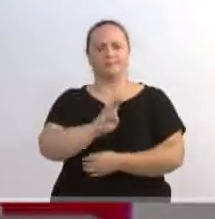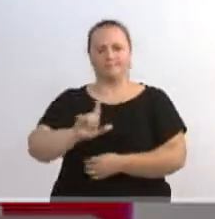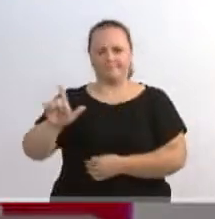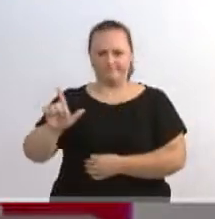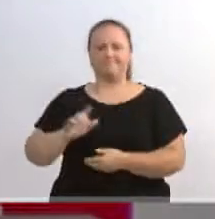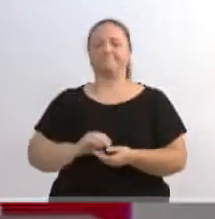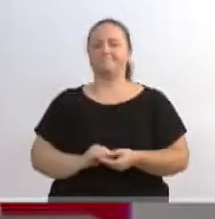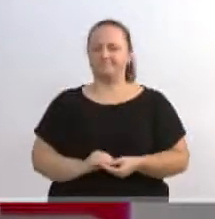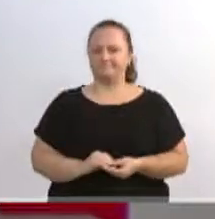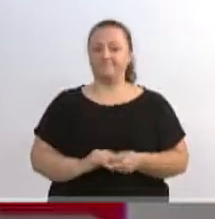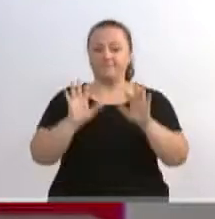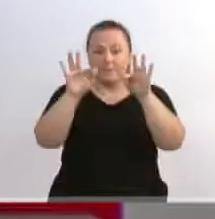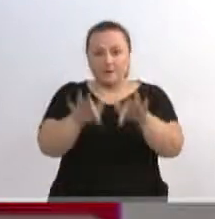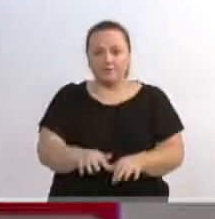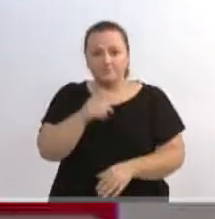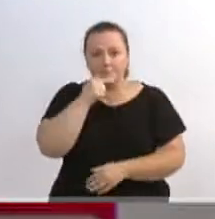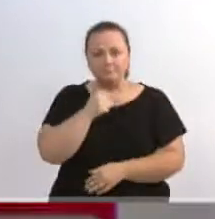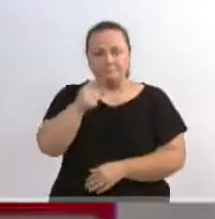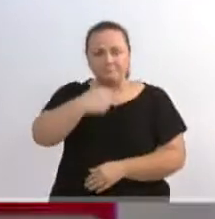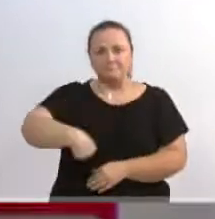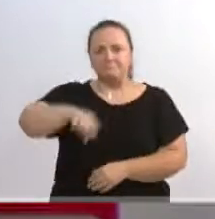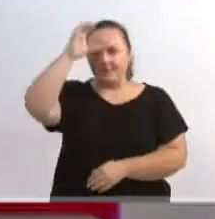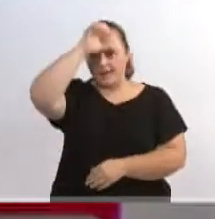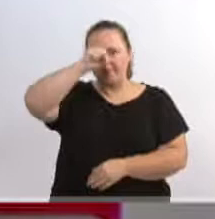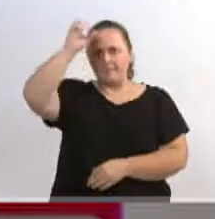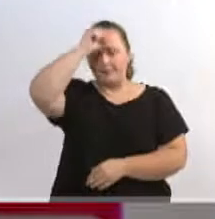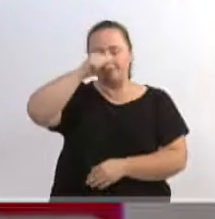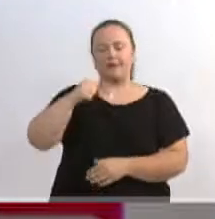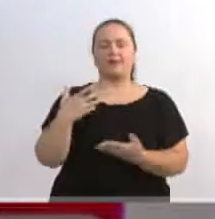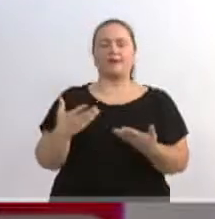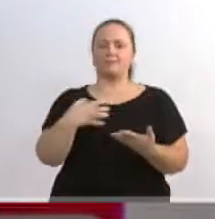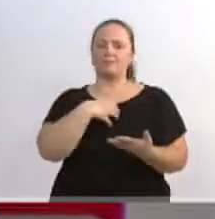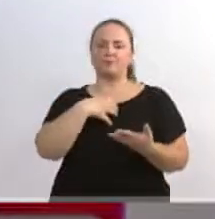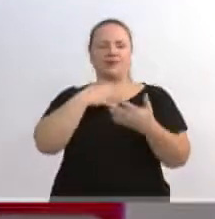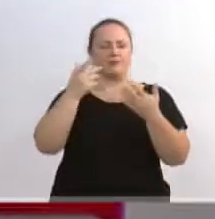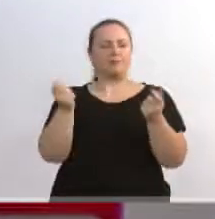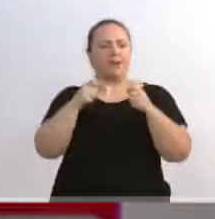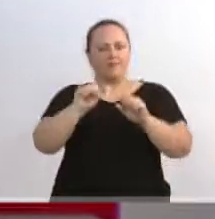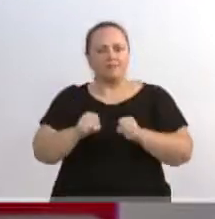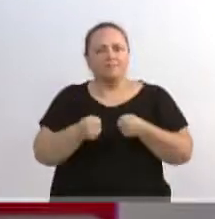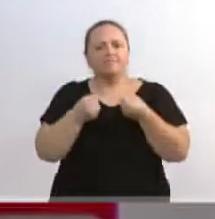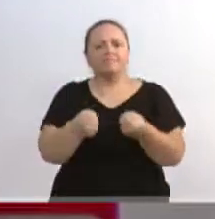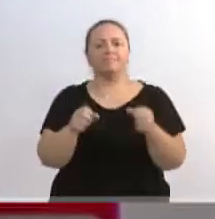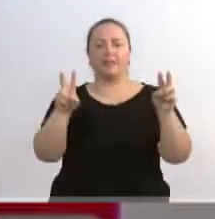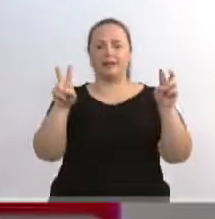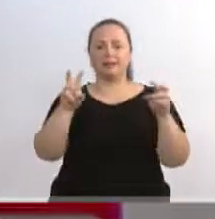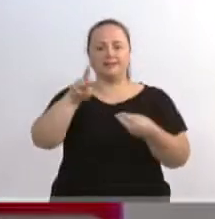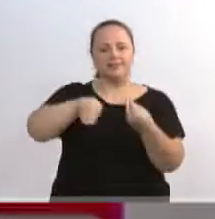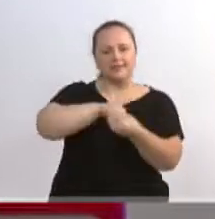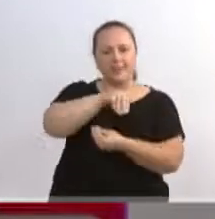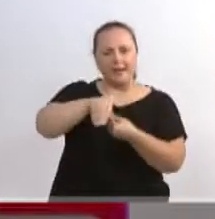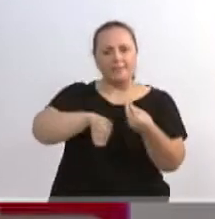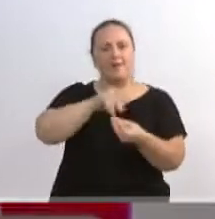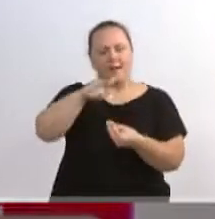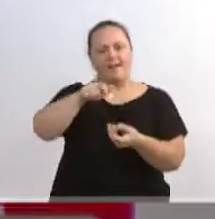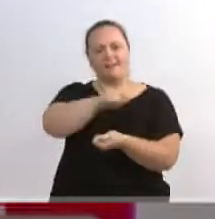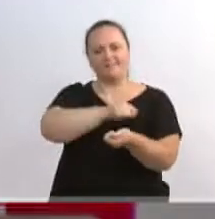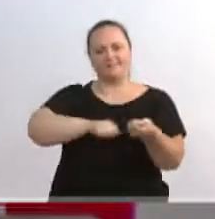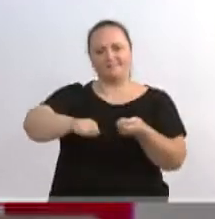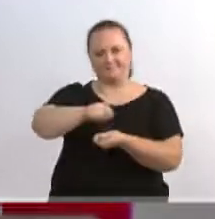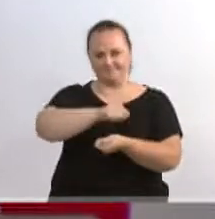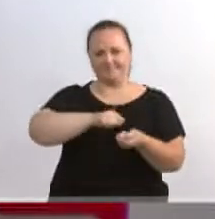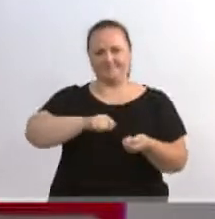de muita aprendizagem, um final de semana muito dedicado, principalmente um tema que estava em voga era a questão da sustentabilidade, e um desses